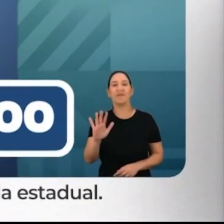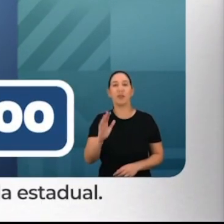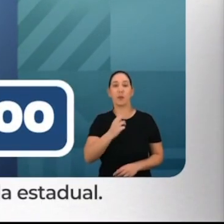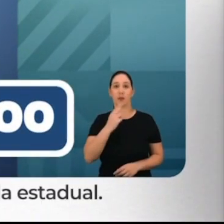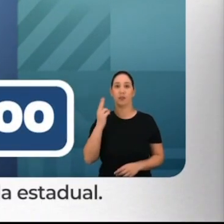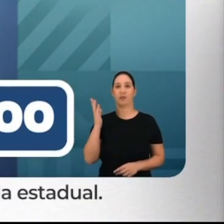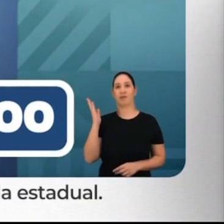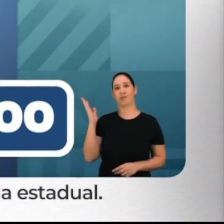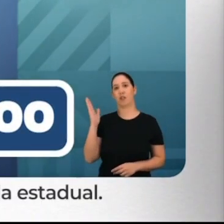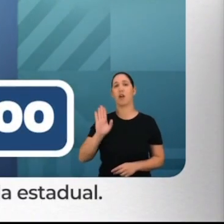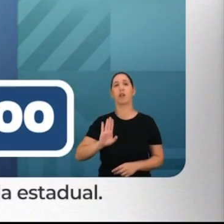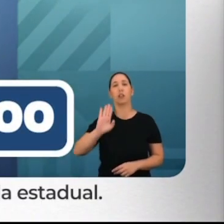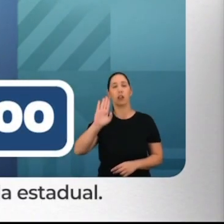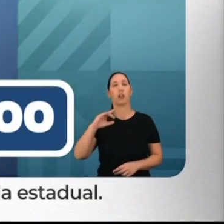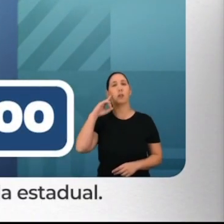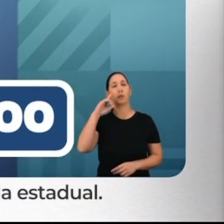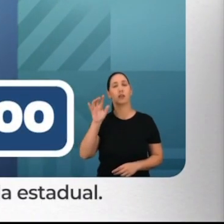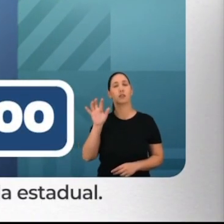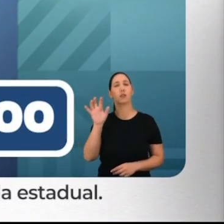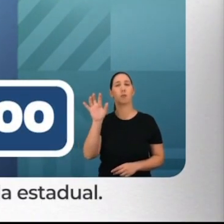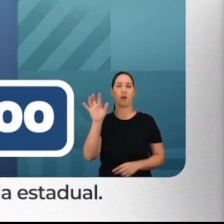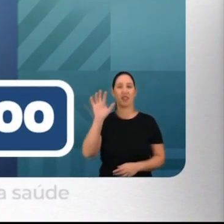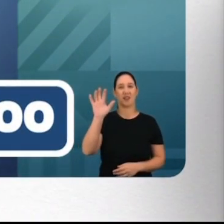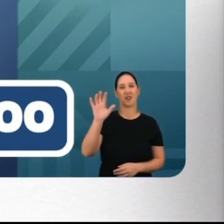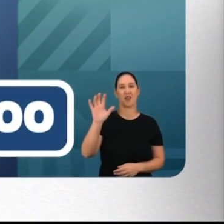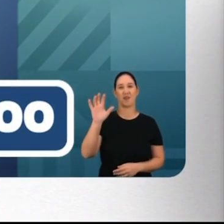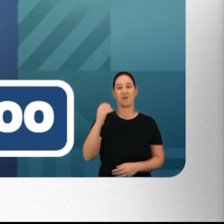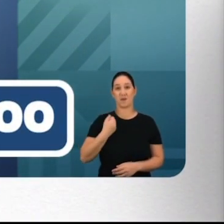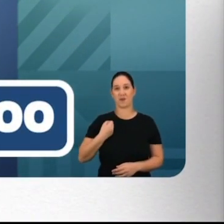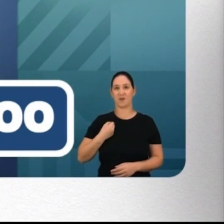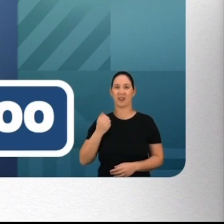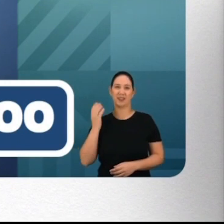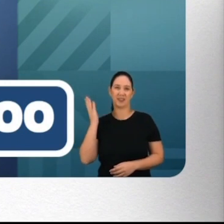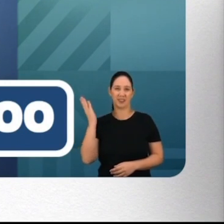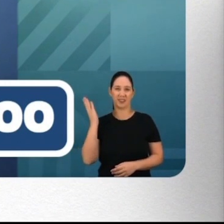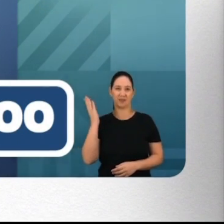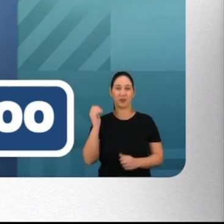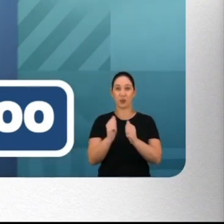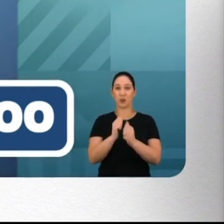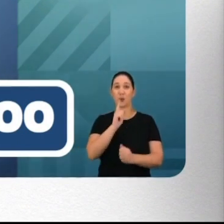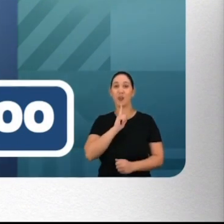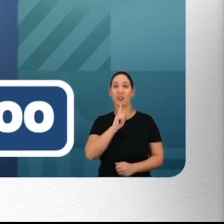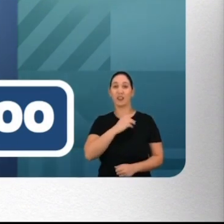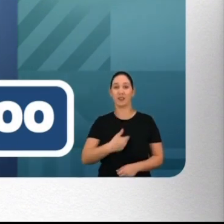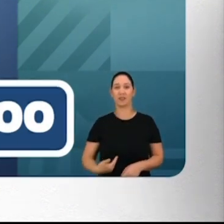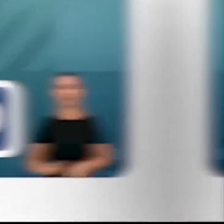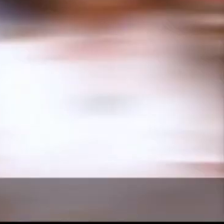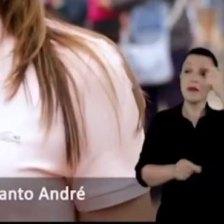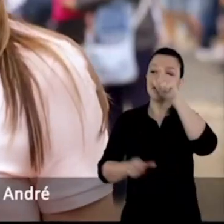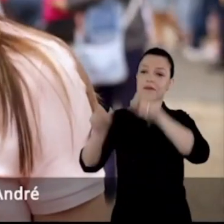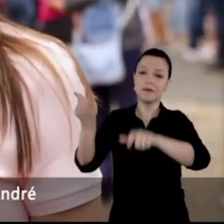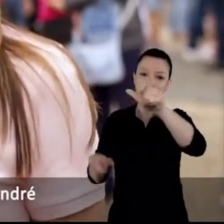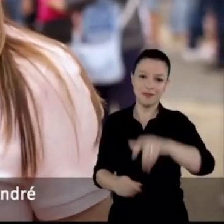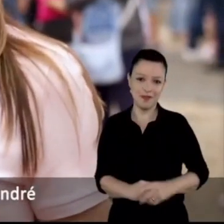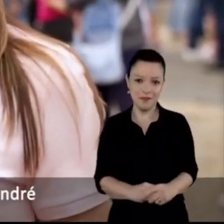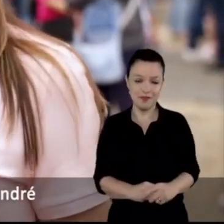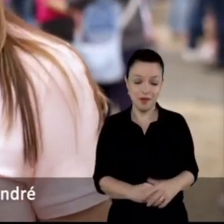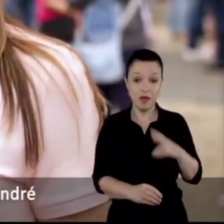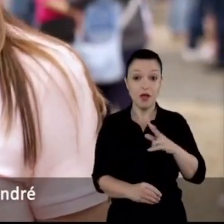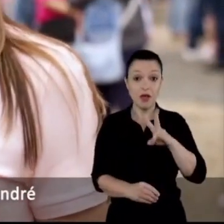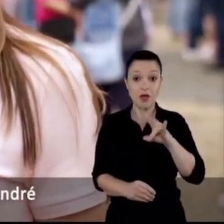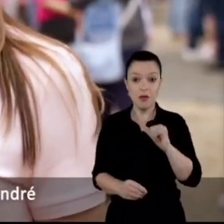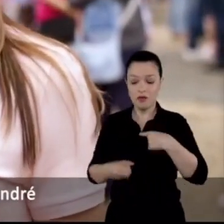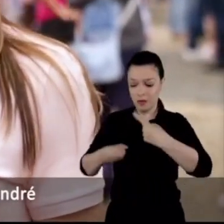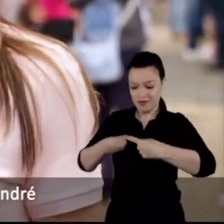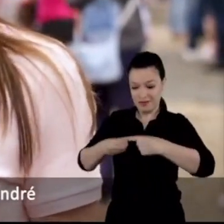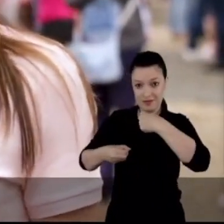pessoal, sou Bruna Furlan, agora candidata a deputado estadual. 45, 000, com Rodrigo Governador. Eu vou multiplicar o